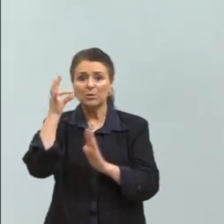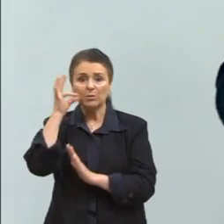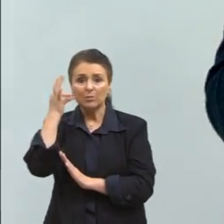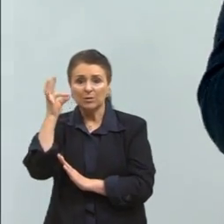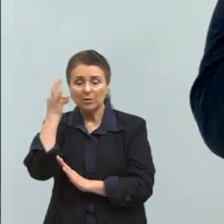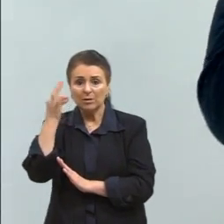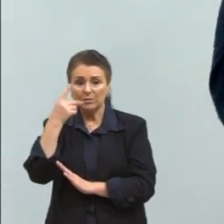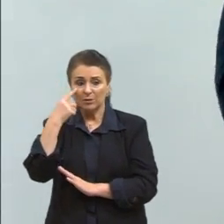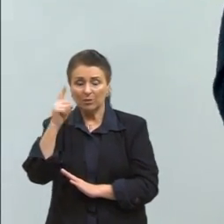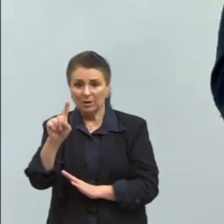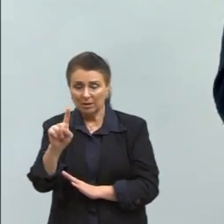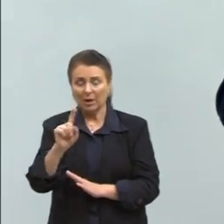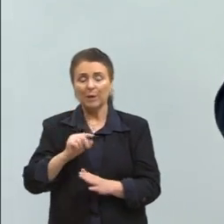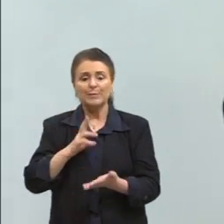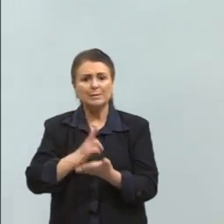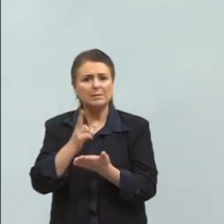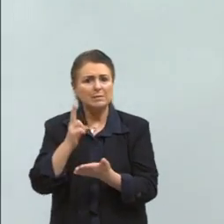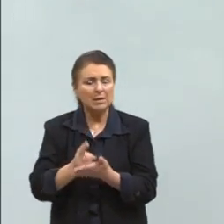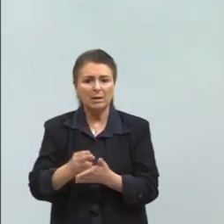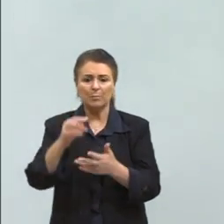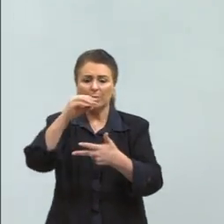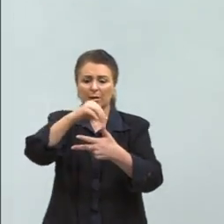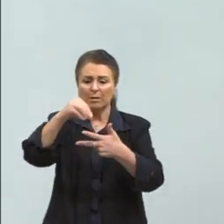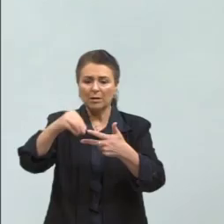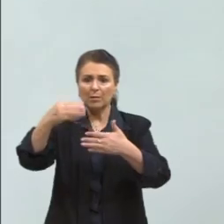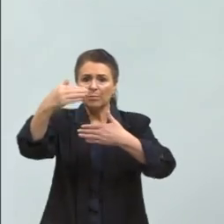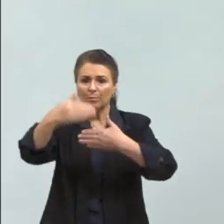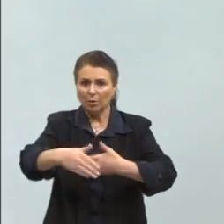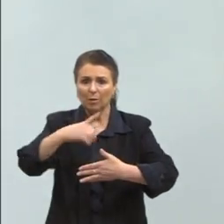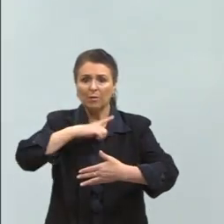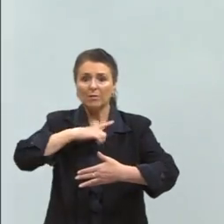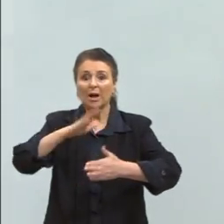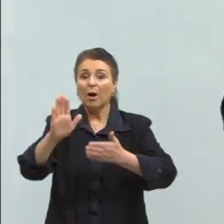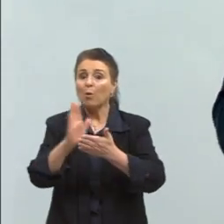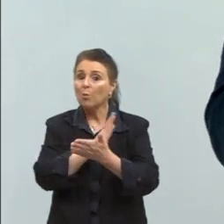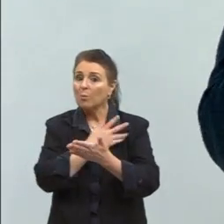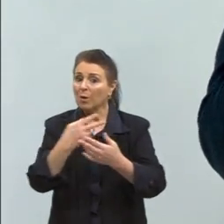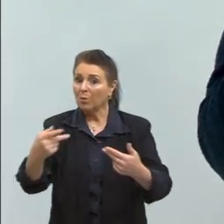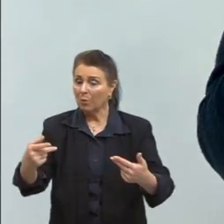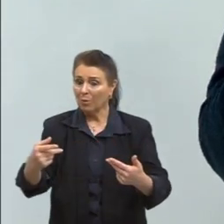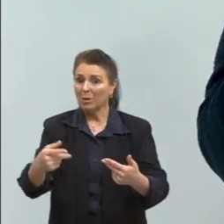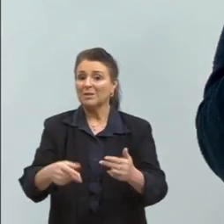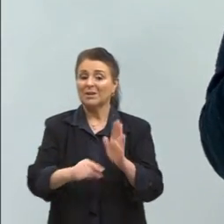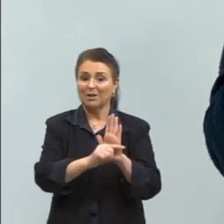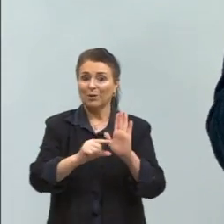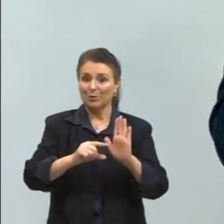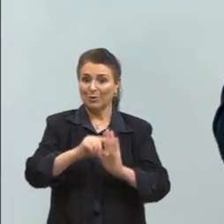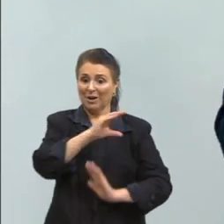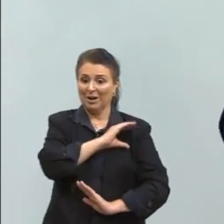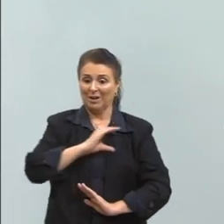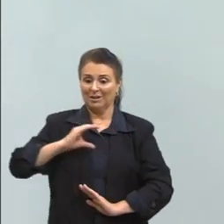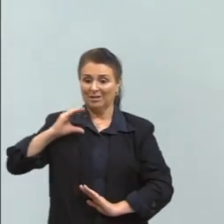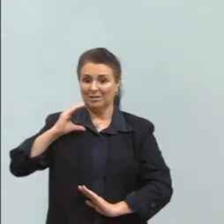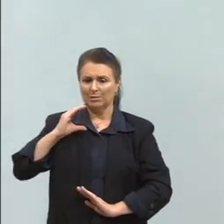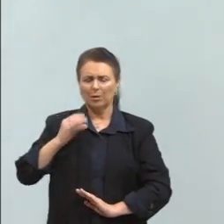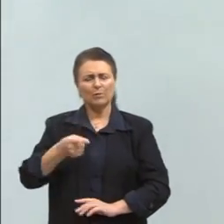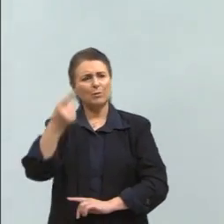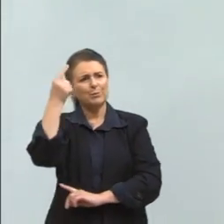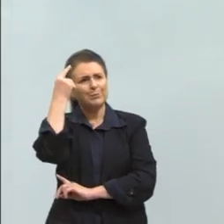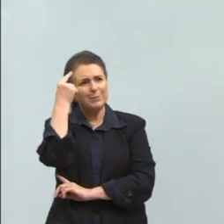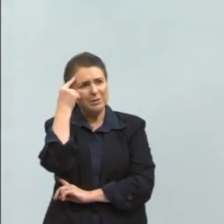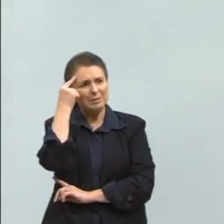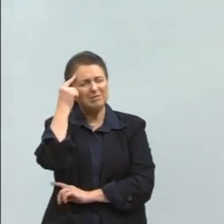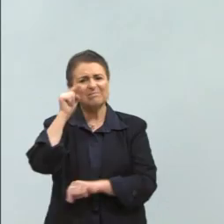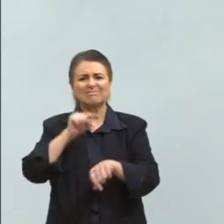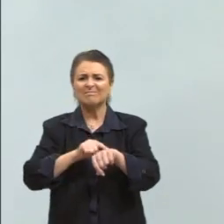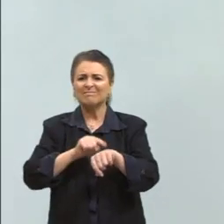edições do Enem, sempre tem um trecho, sempre tem alguma coisa da Clarice. E eu sempre fico pensando, né, o debate, assim, o que seria essa Hora da